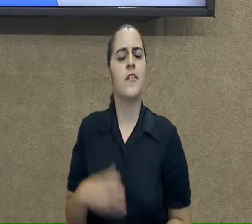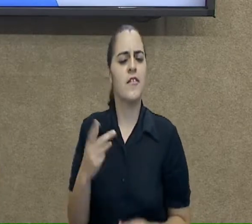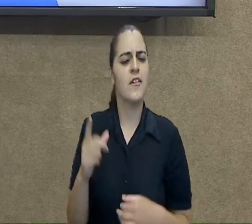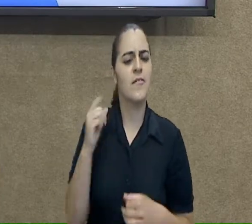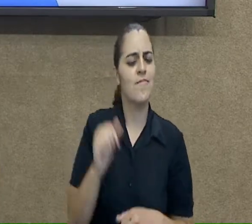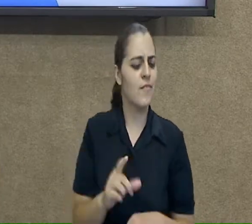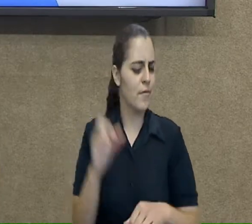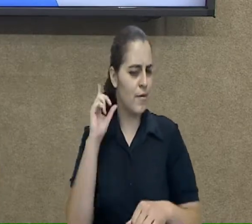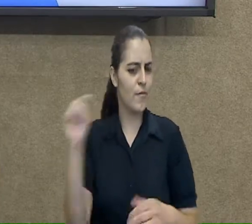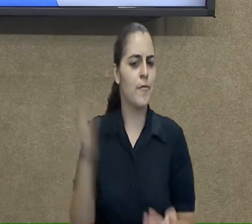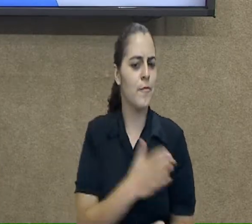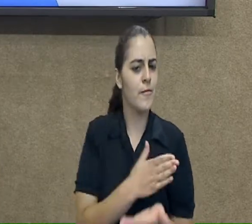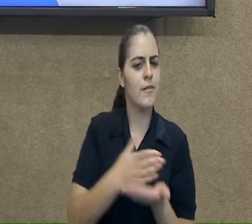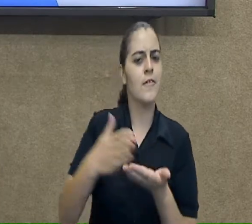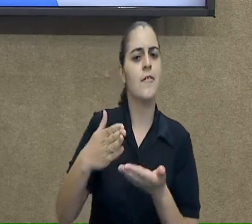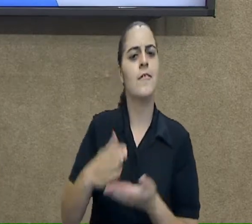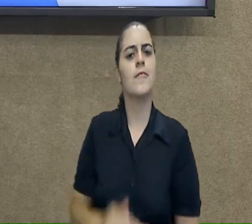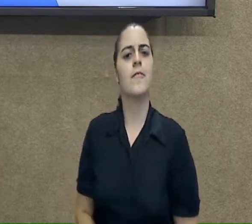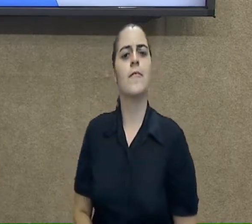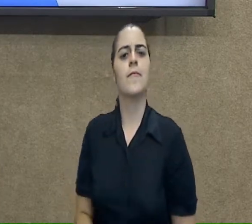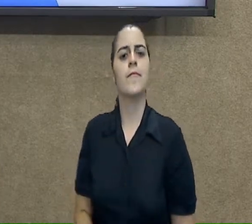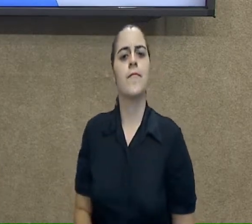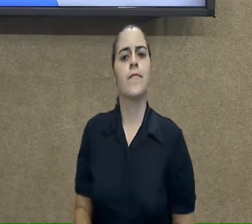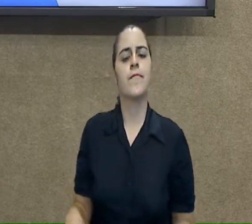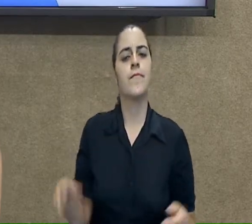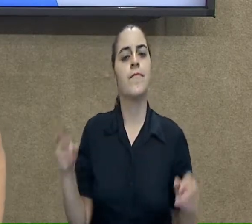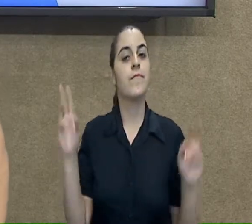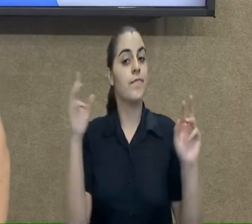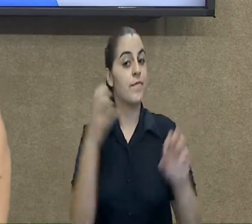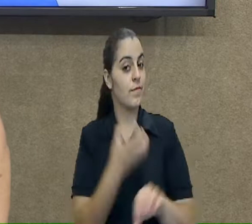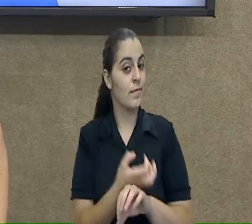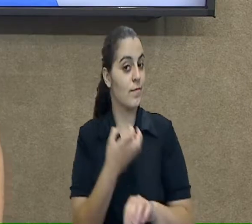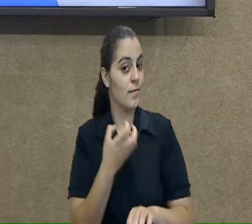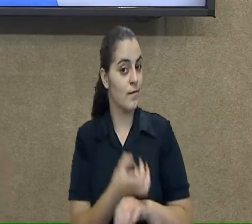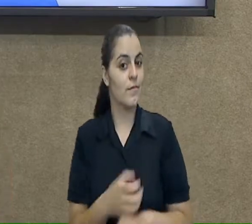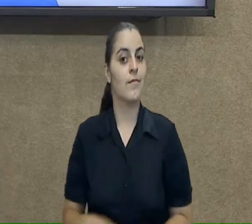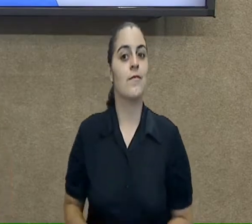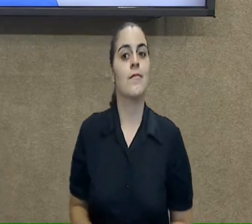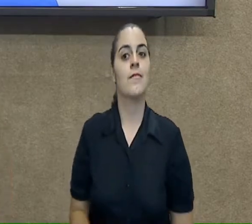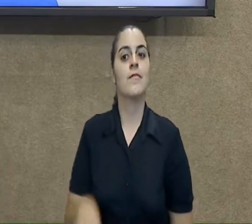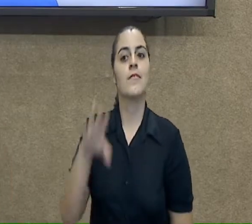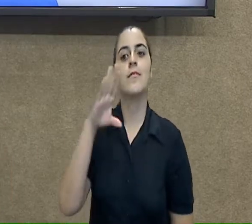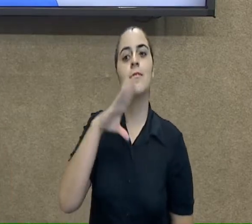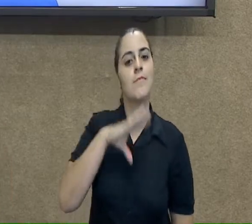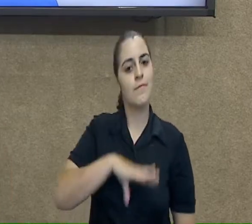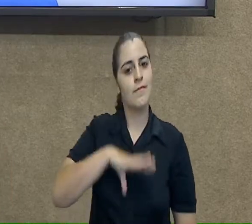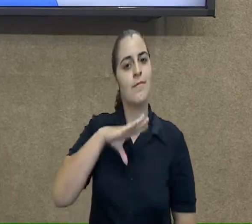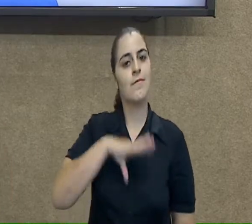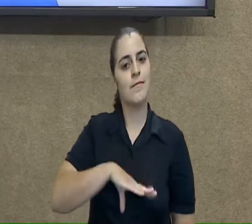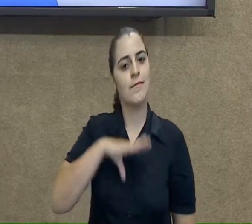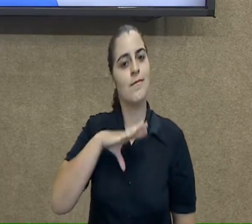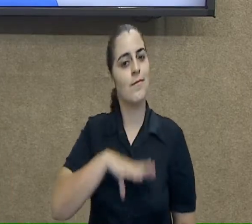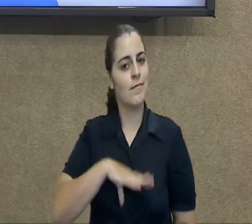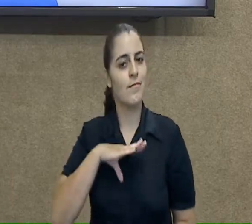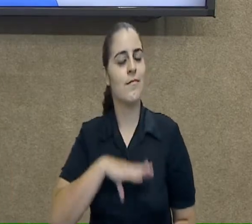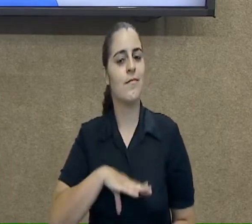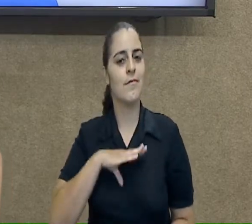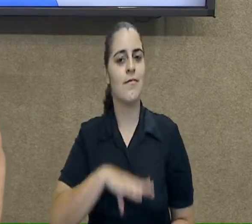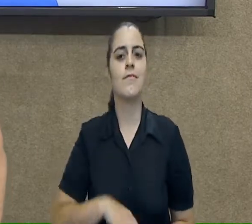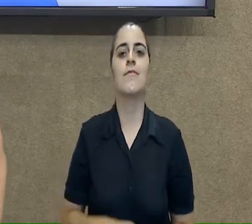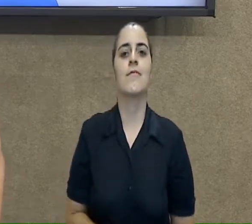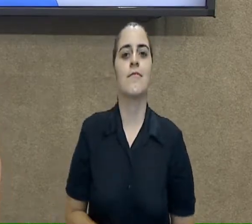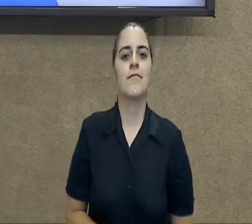delongas, está começando agora a aula do componente curricular de língua